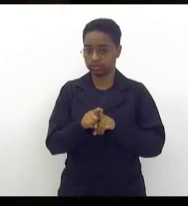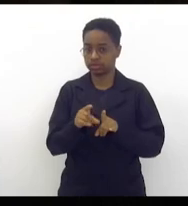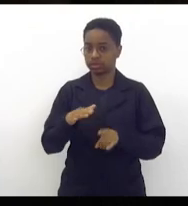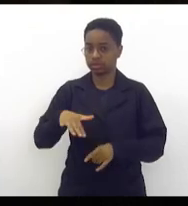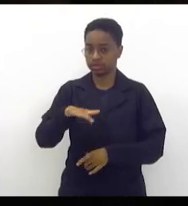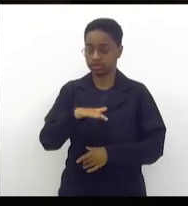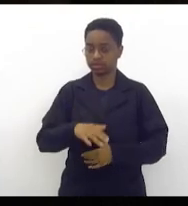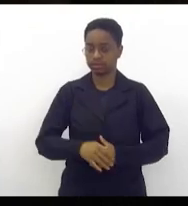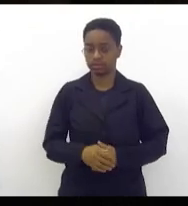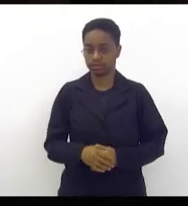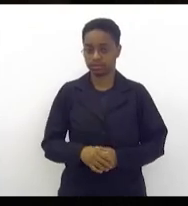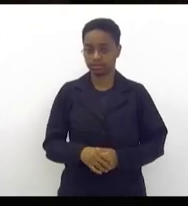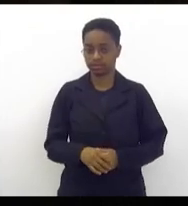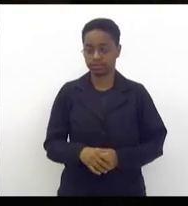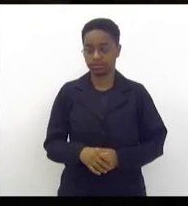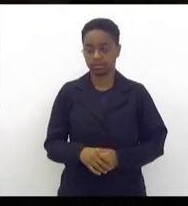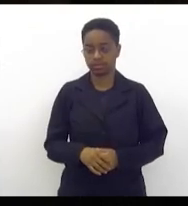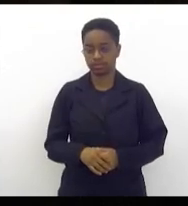sentido.